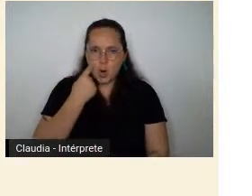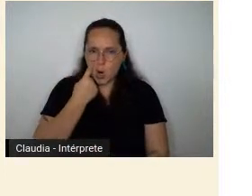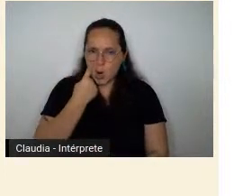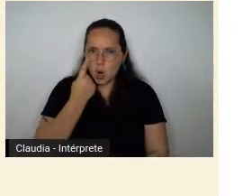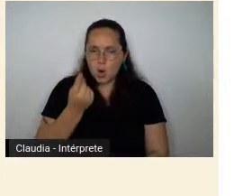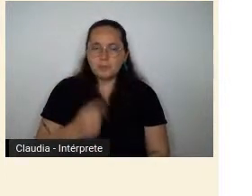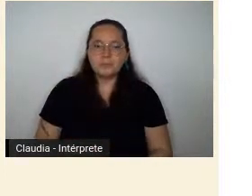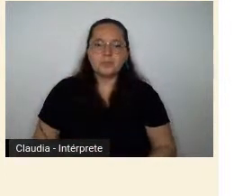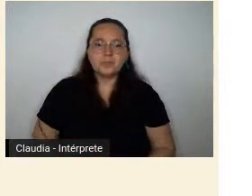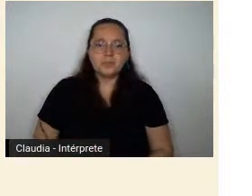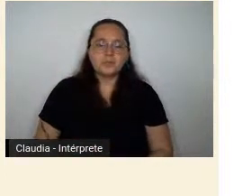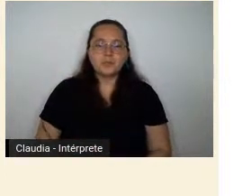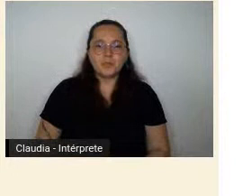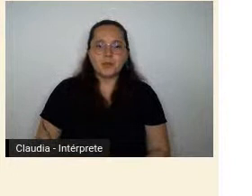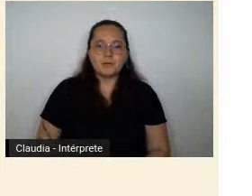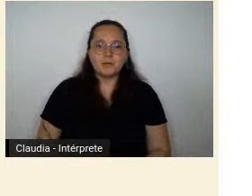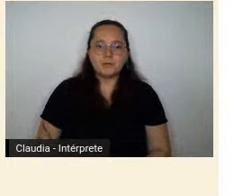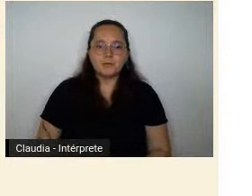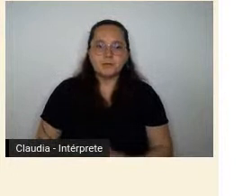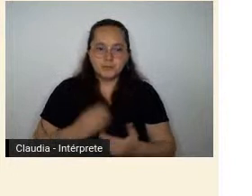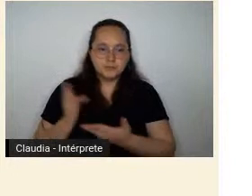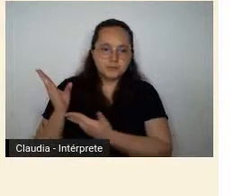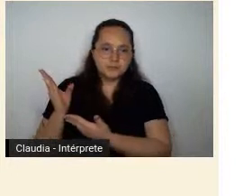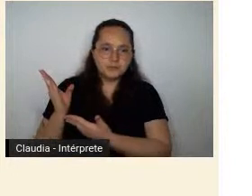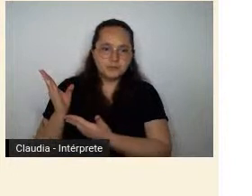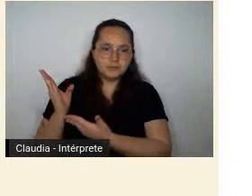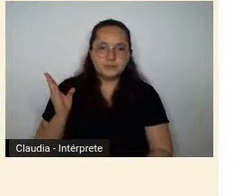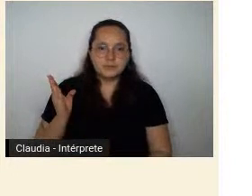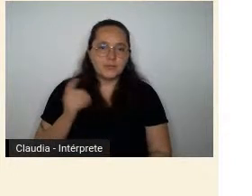Esse eu vou trabalhar depois, pedir para passar de novo.